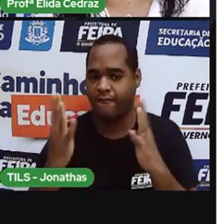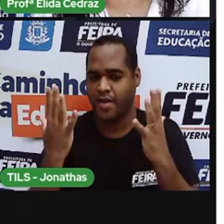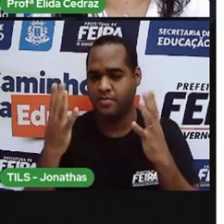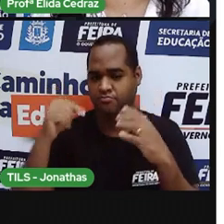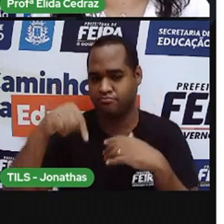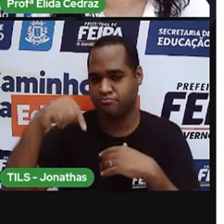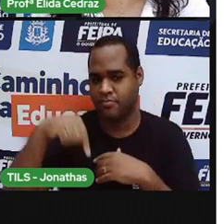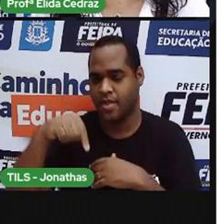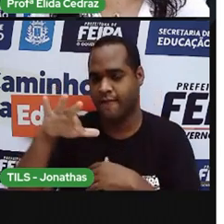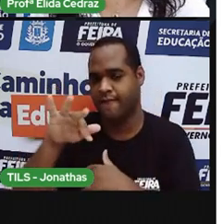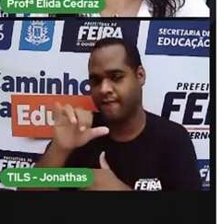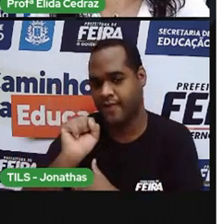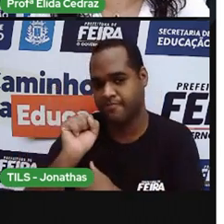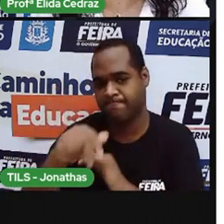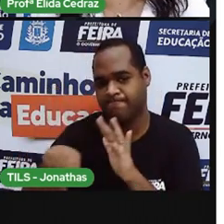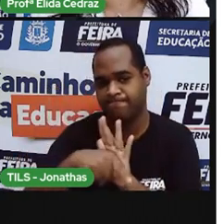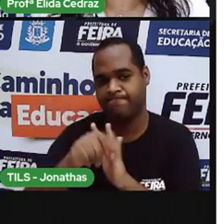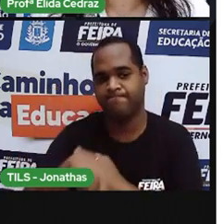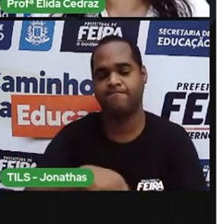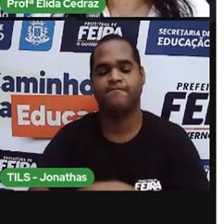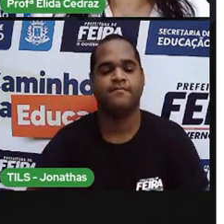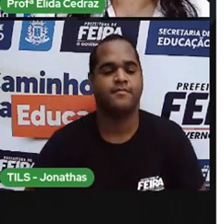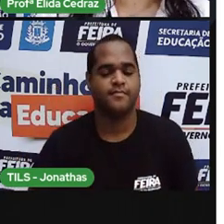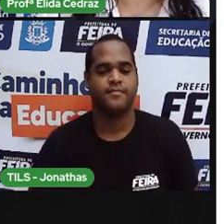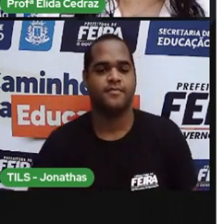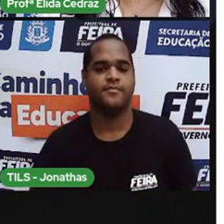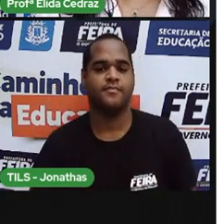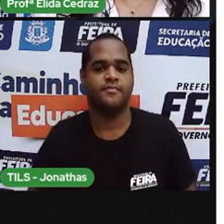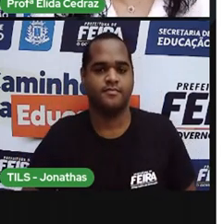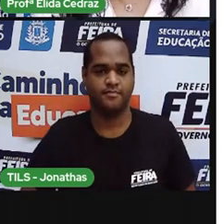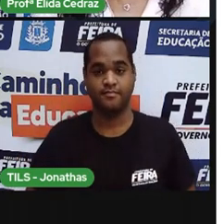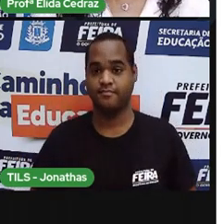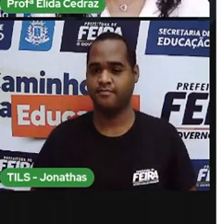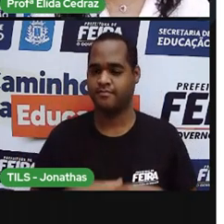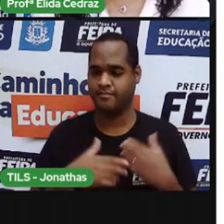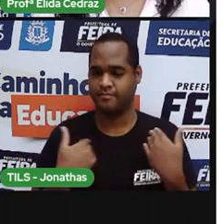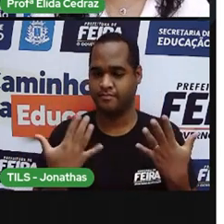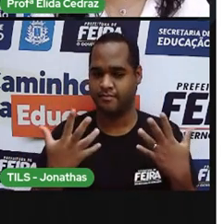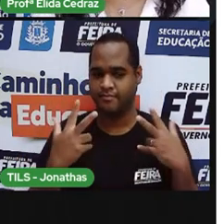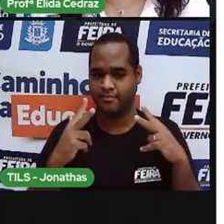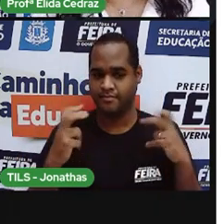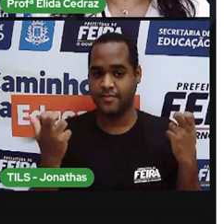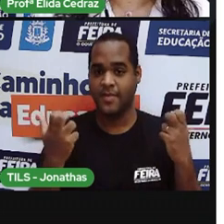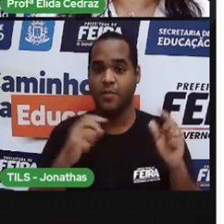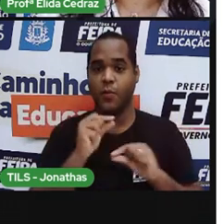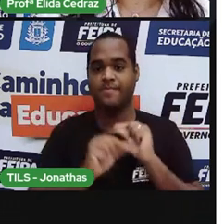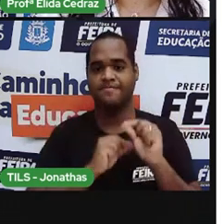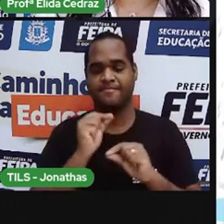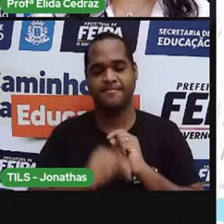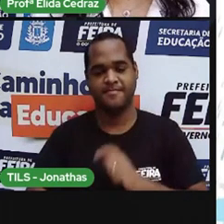as festas tradicionais da nossa cidade. Vamos conhecer o tema de hoje?